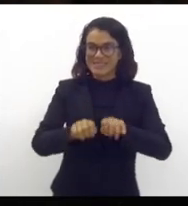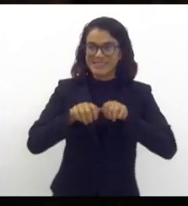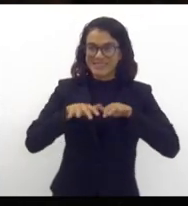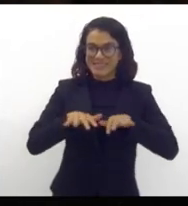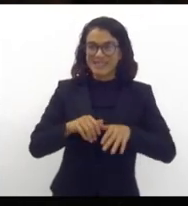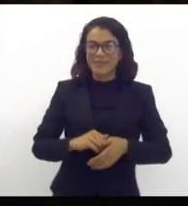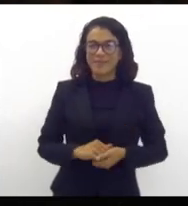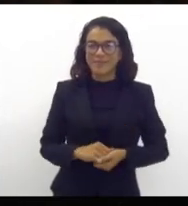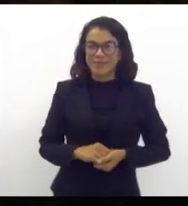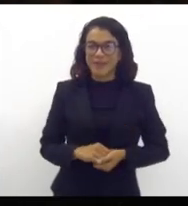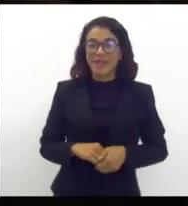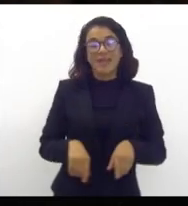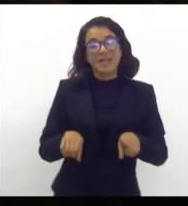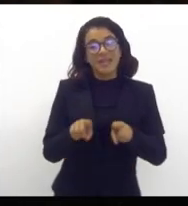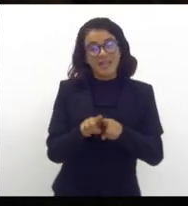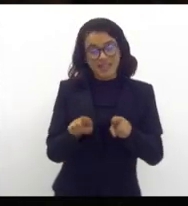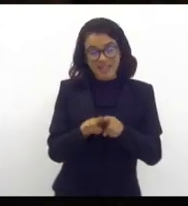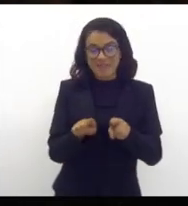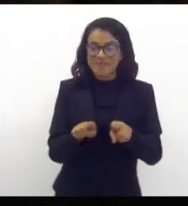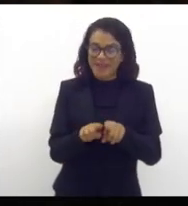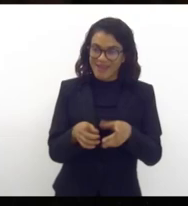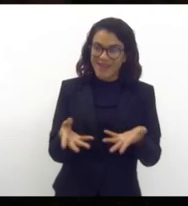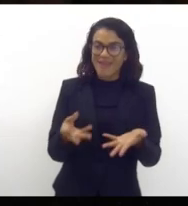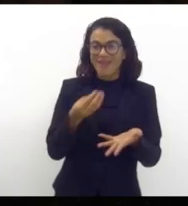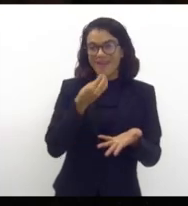E também, para variar,